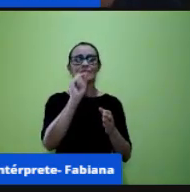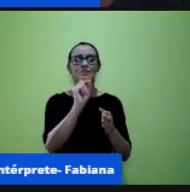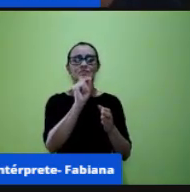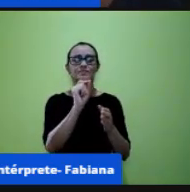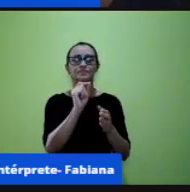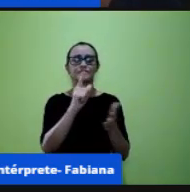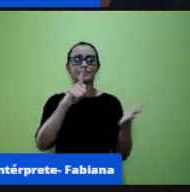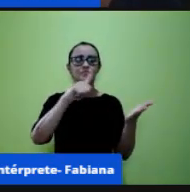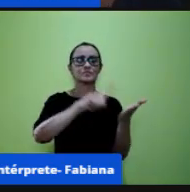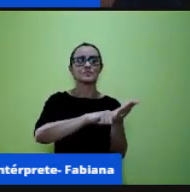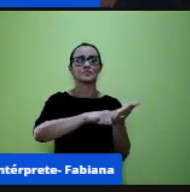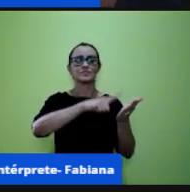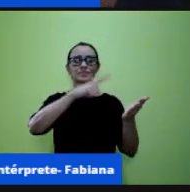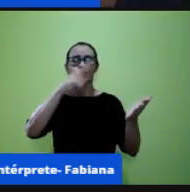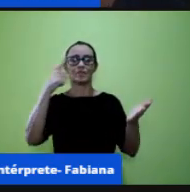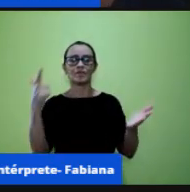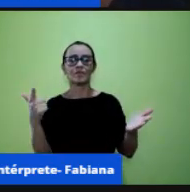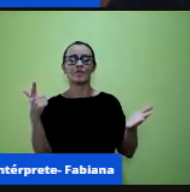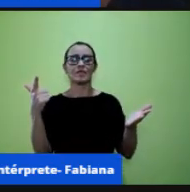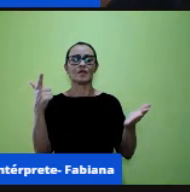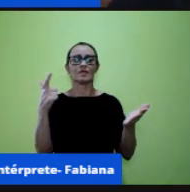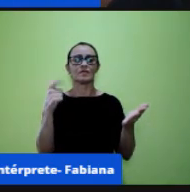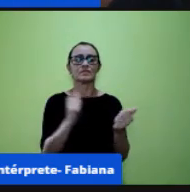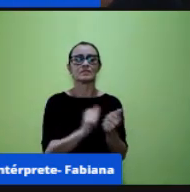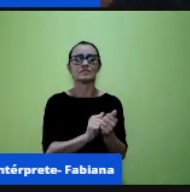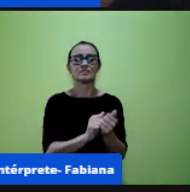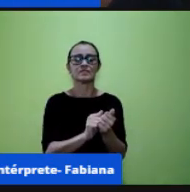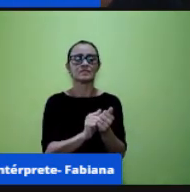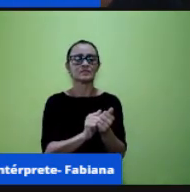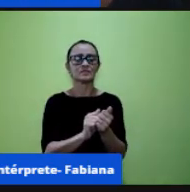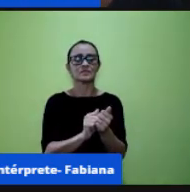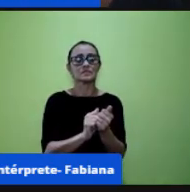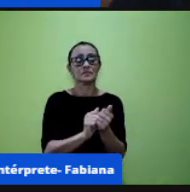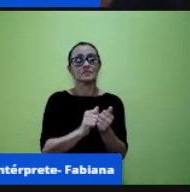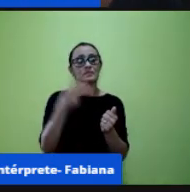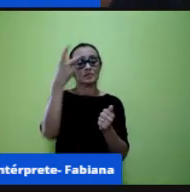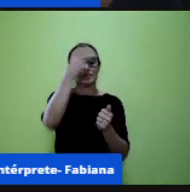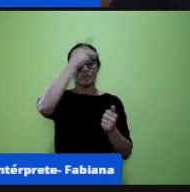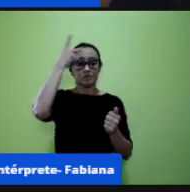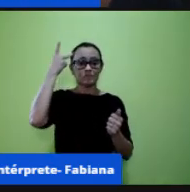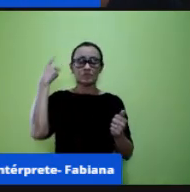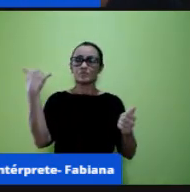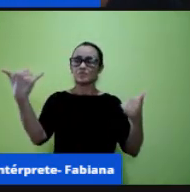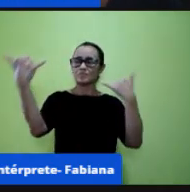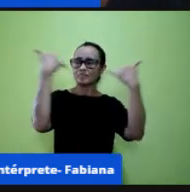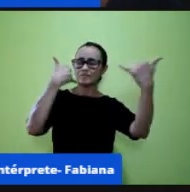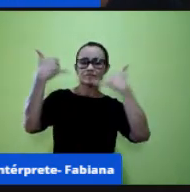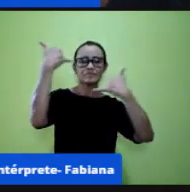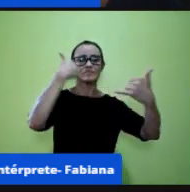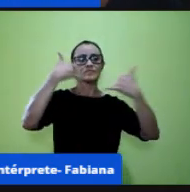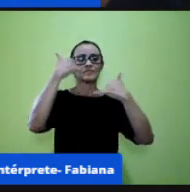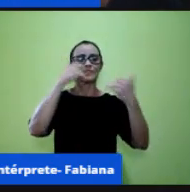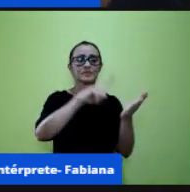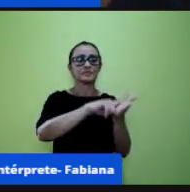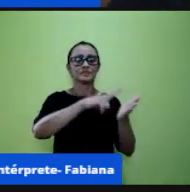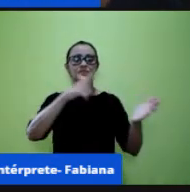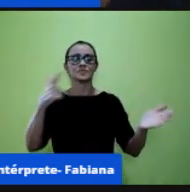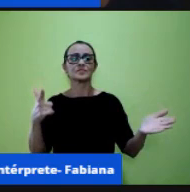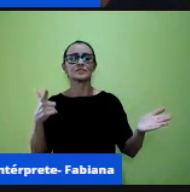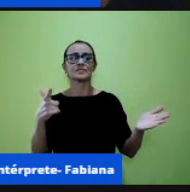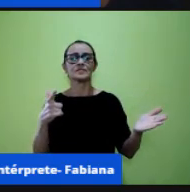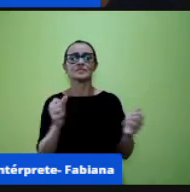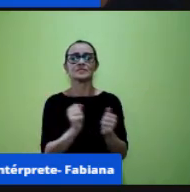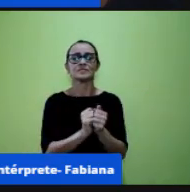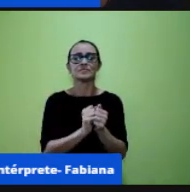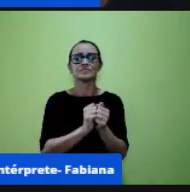jornais né as pessoas se informavam também pelos jornais né então nós temos a Gazeta do